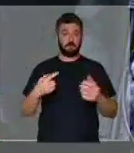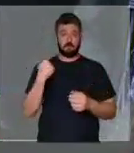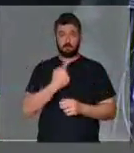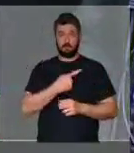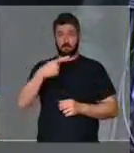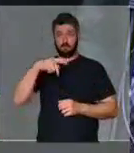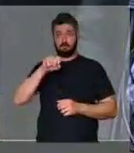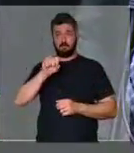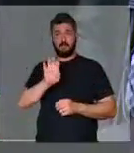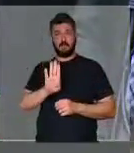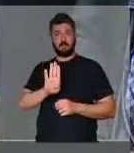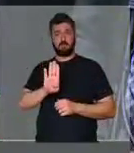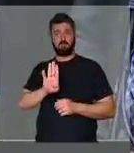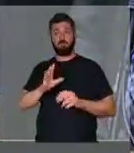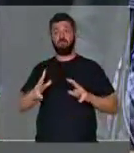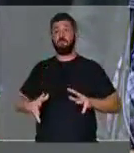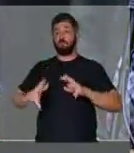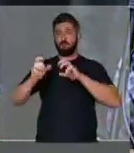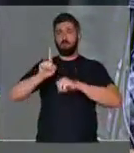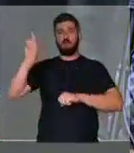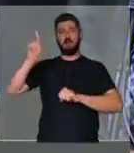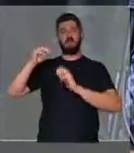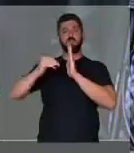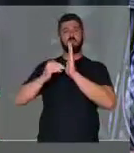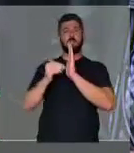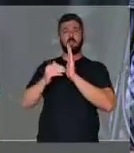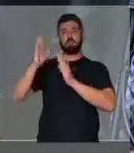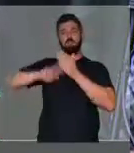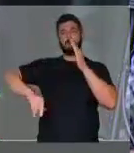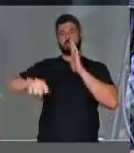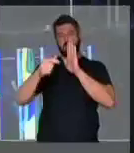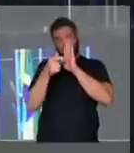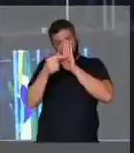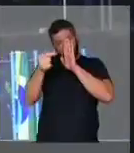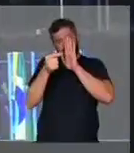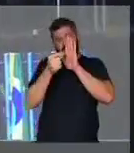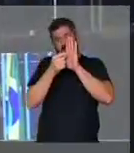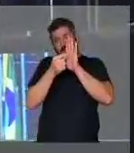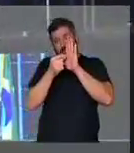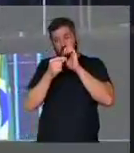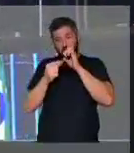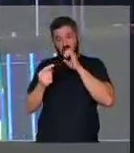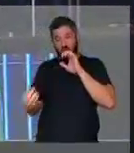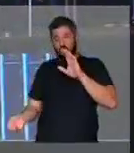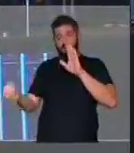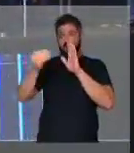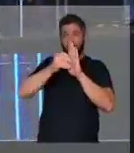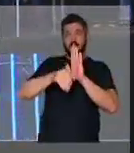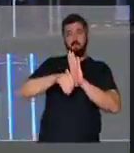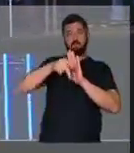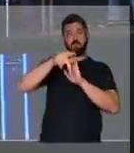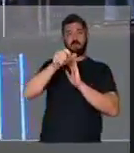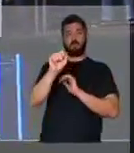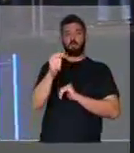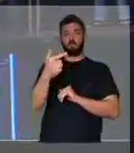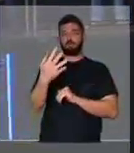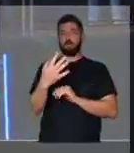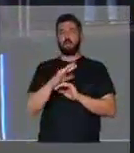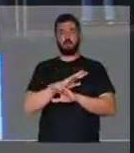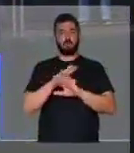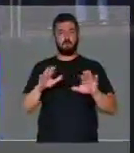nós do PSB vamos brigar no Senado para retirar esse trecho que acaba de ser incluído na MP 824.